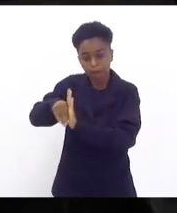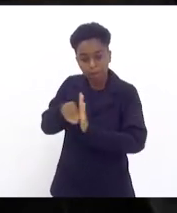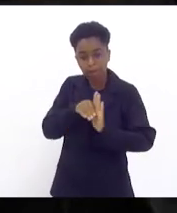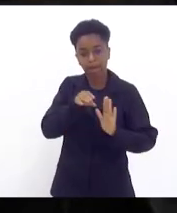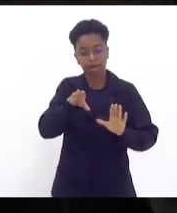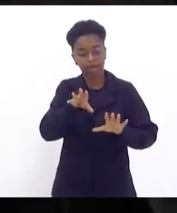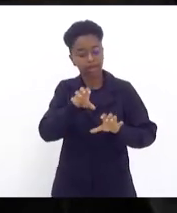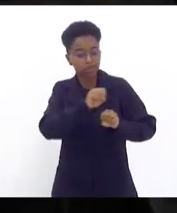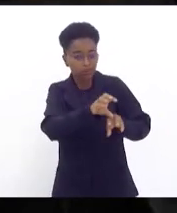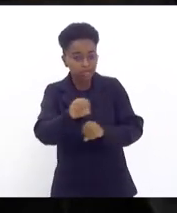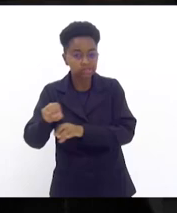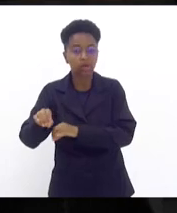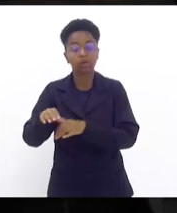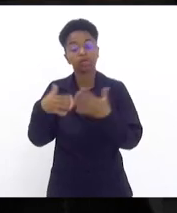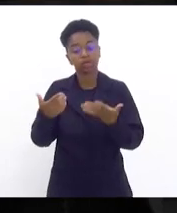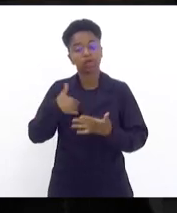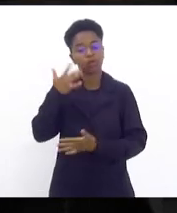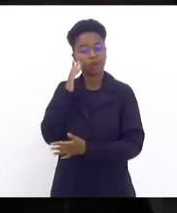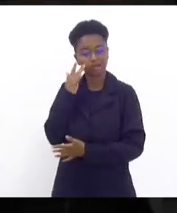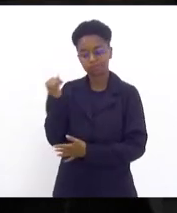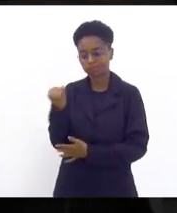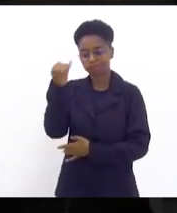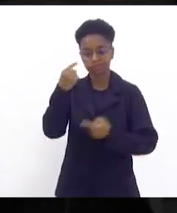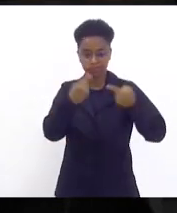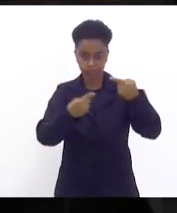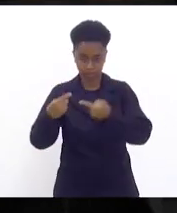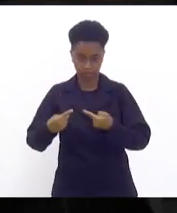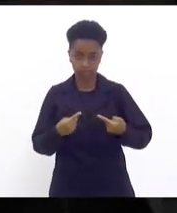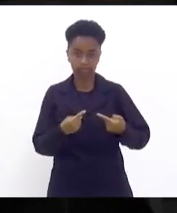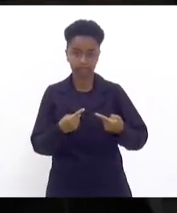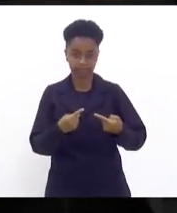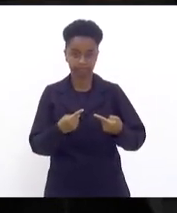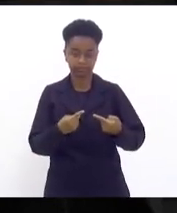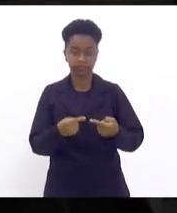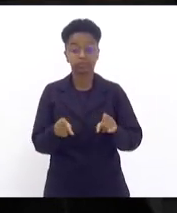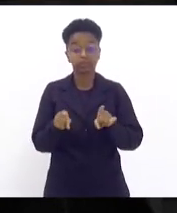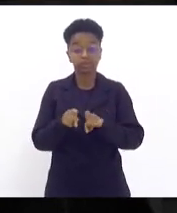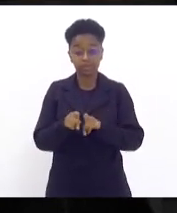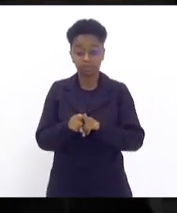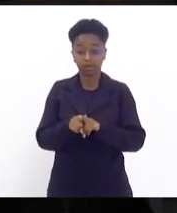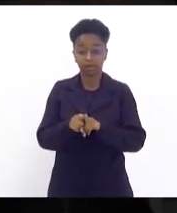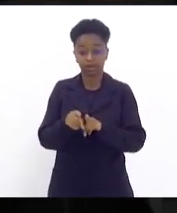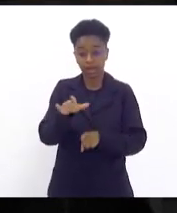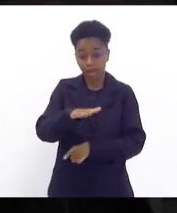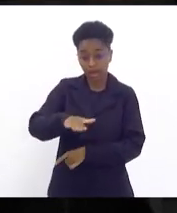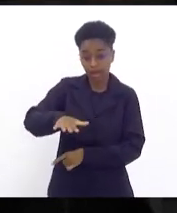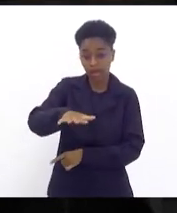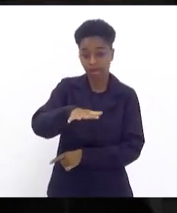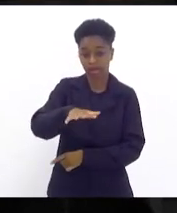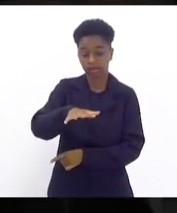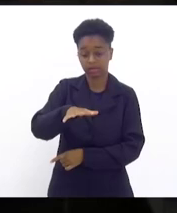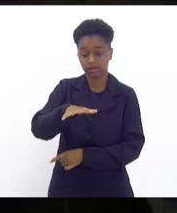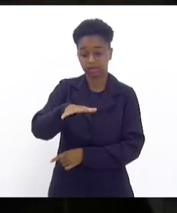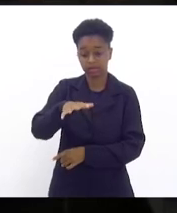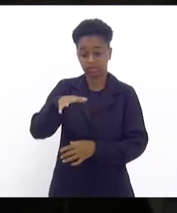eu acho que é um ponto de debate. E ainda mais, o próprio tribunal cita